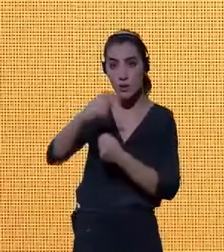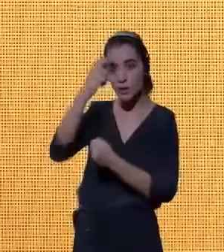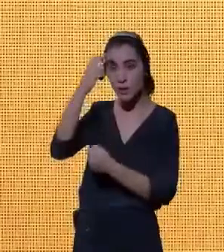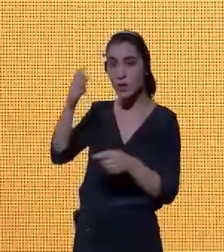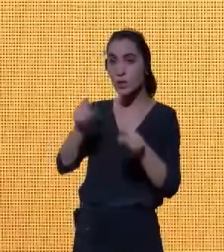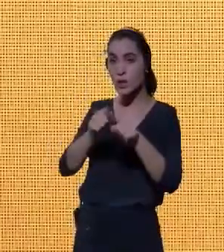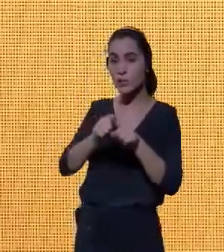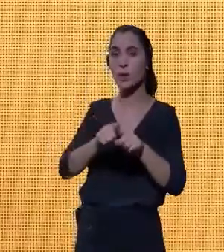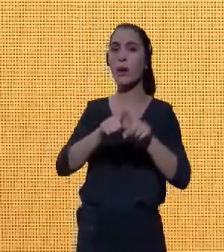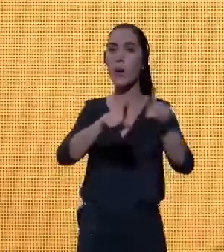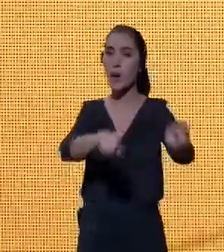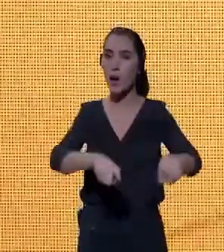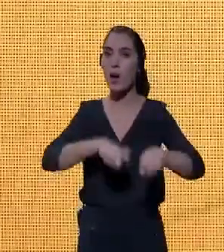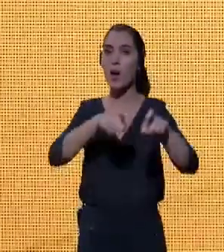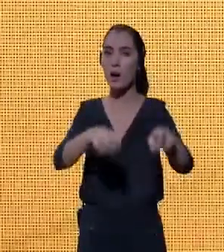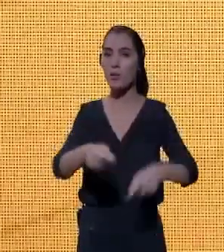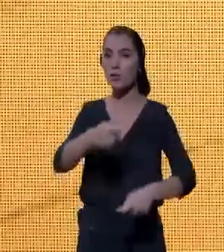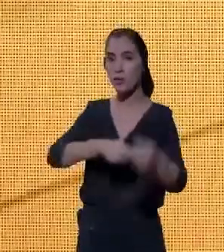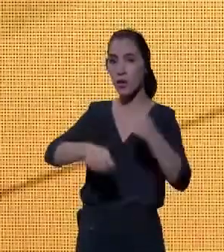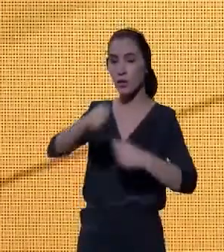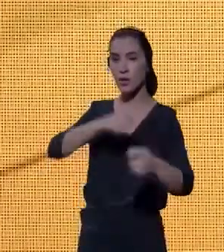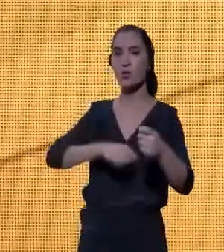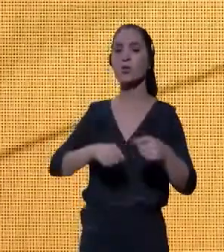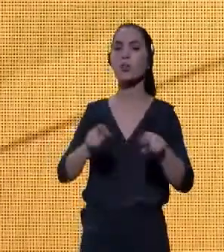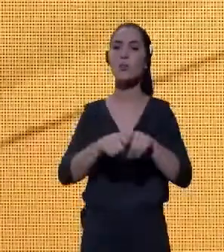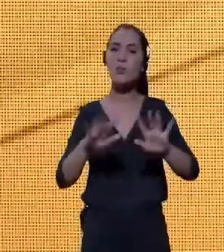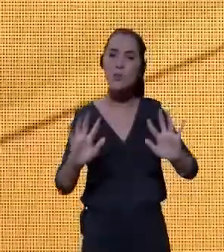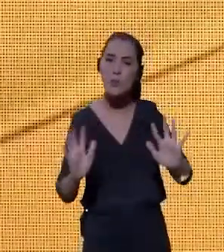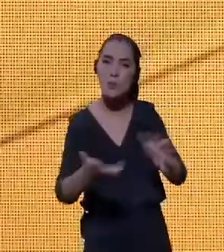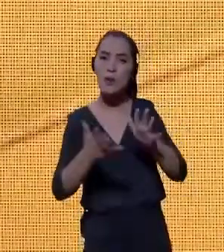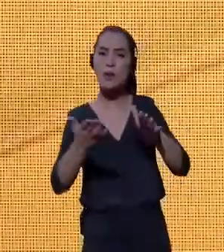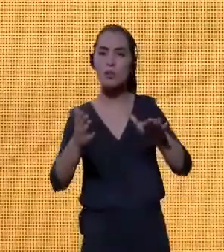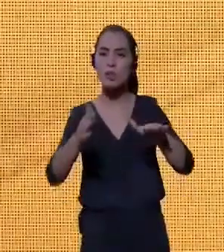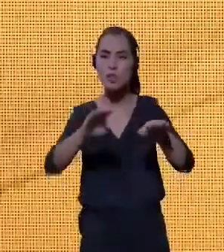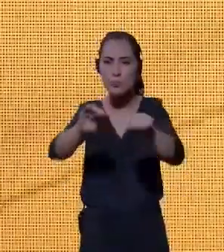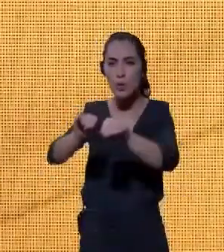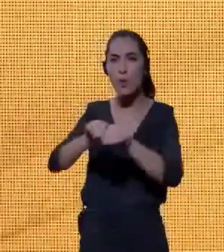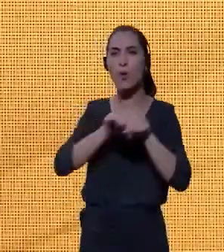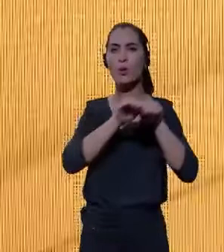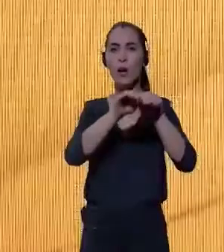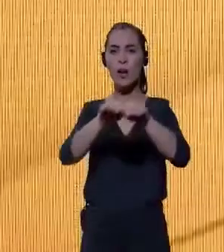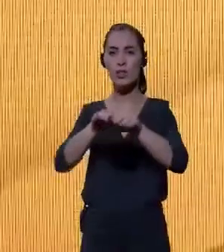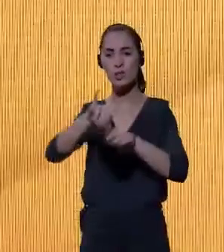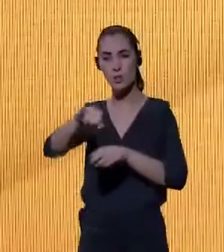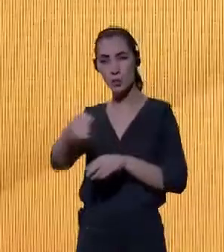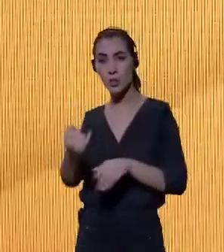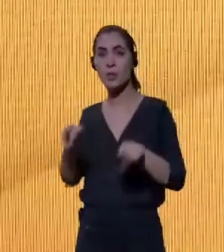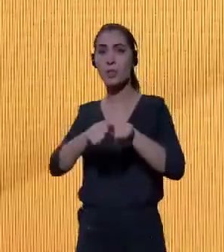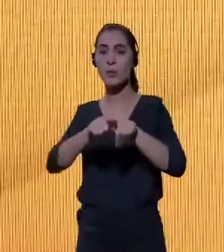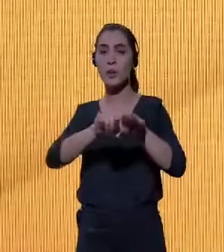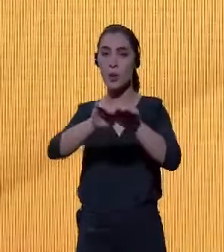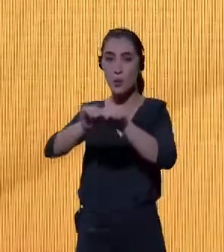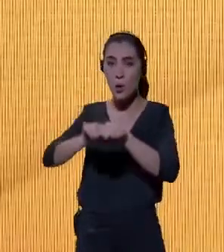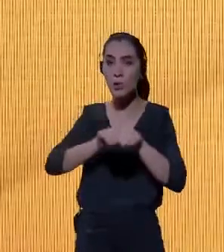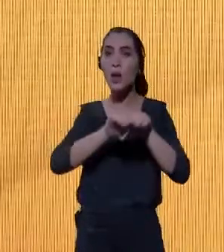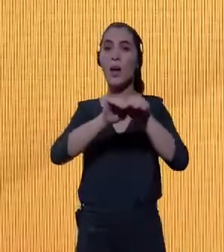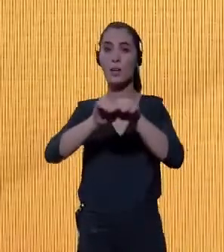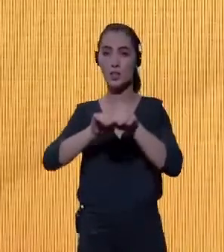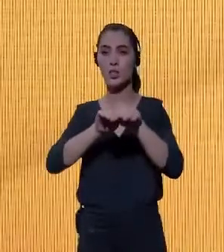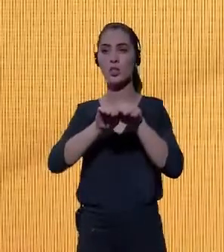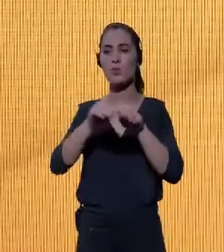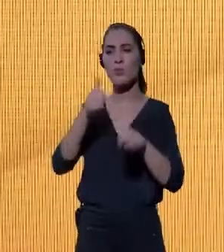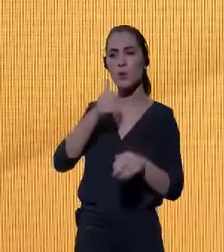bem como também no fomento à igualdade de oportunidades e de gênero. A pandemia da Covid-19